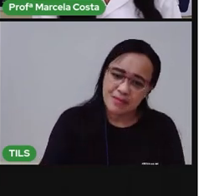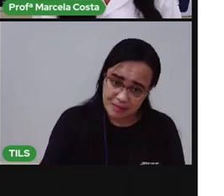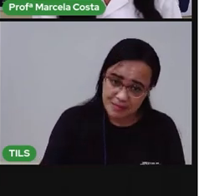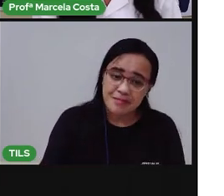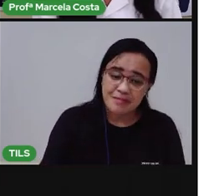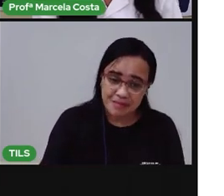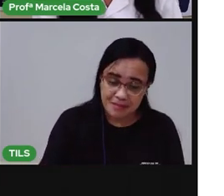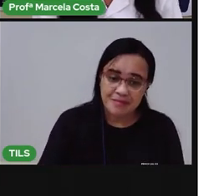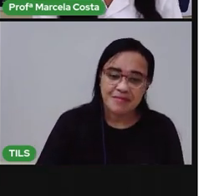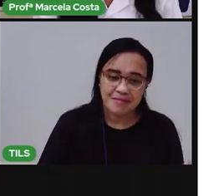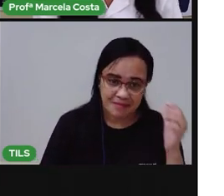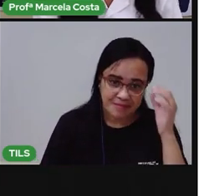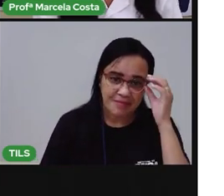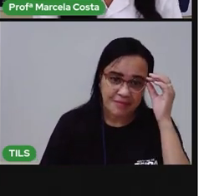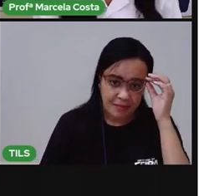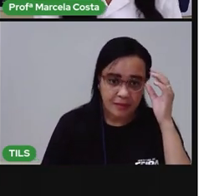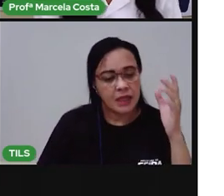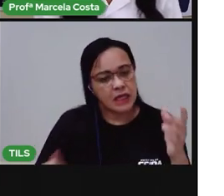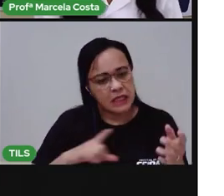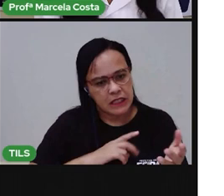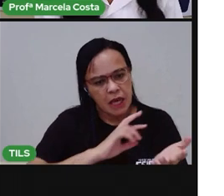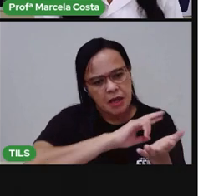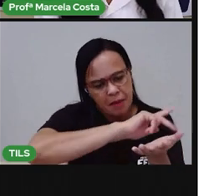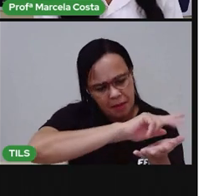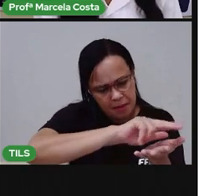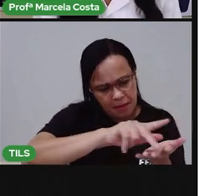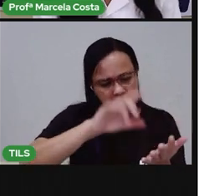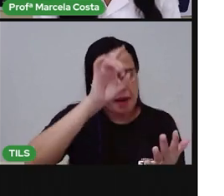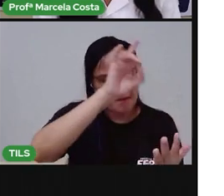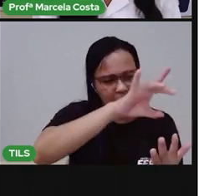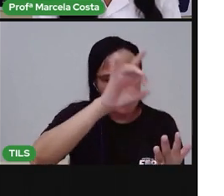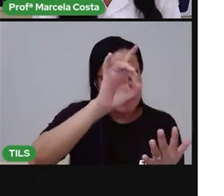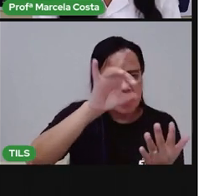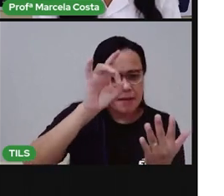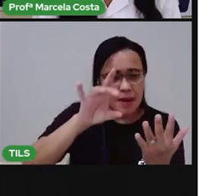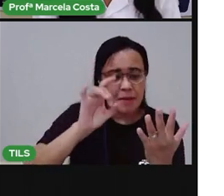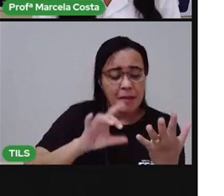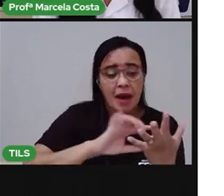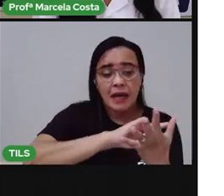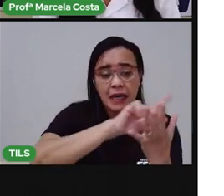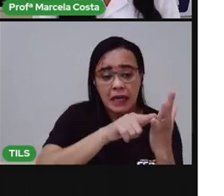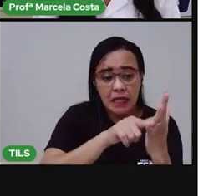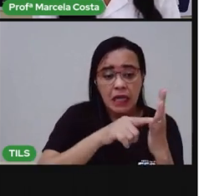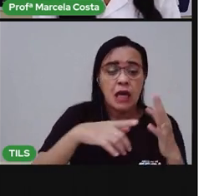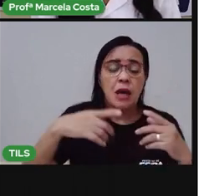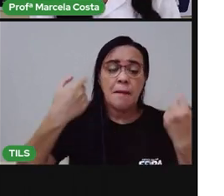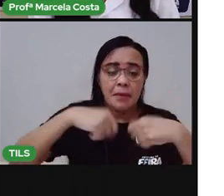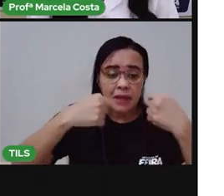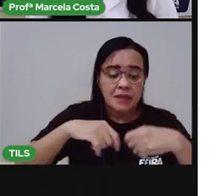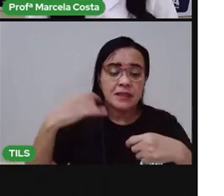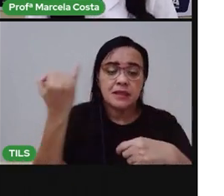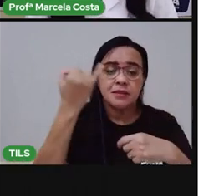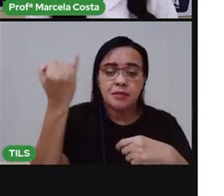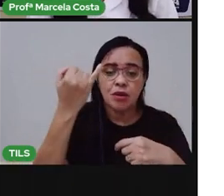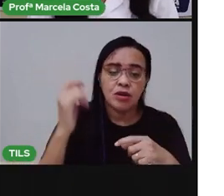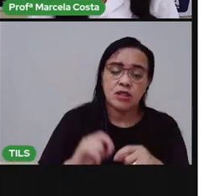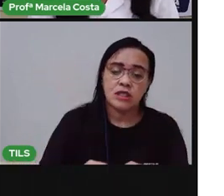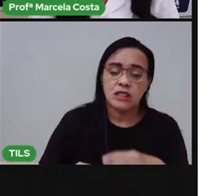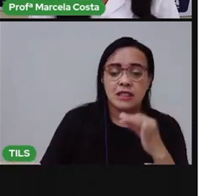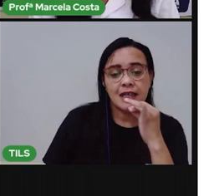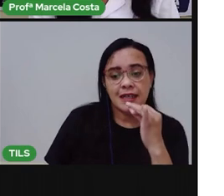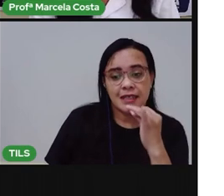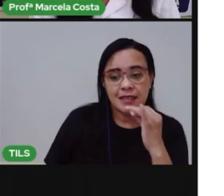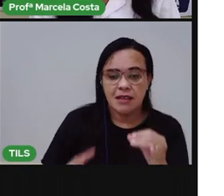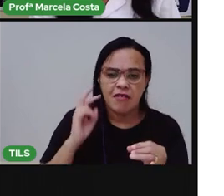Tem algumas coisas que você pode fazer. verificar se o animal tem dono, porque talvez